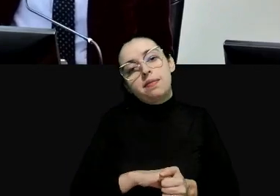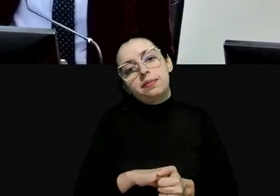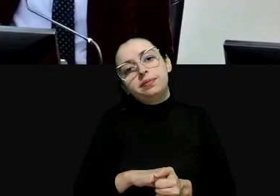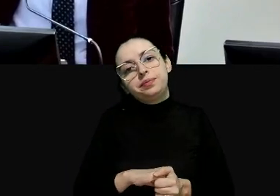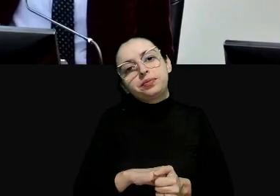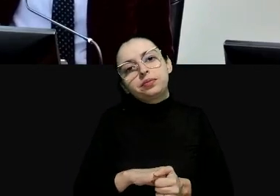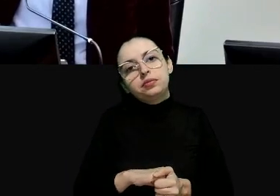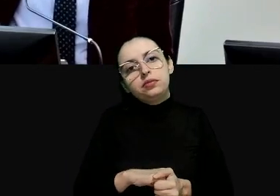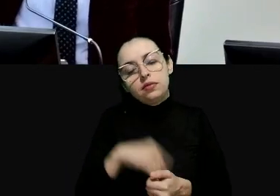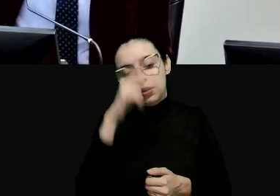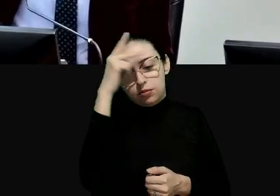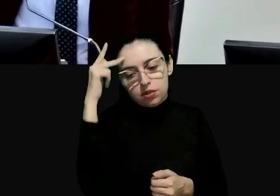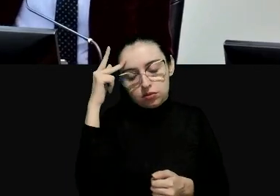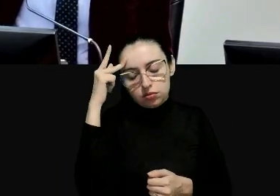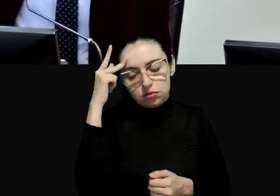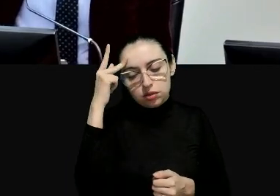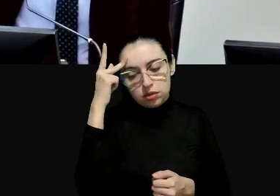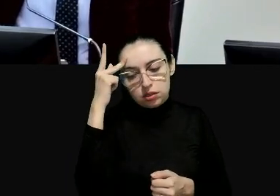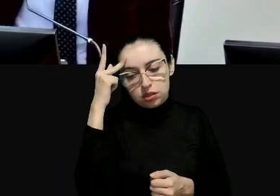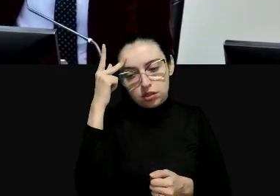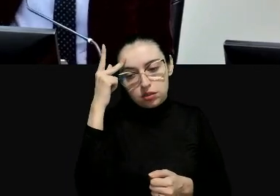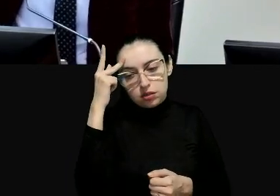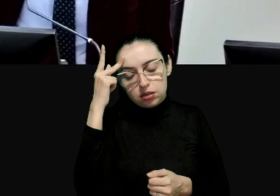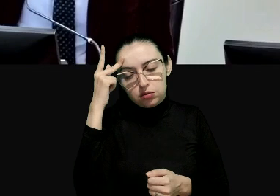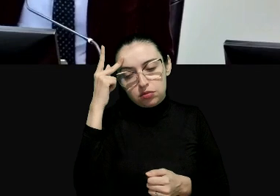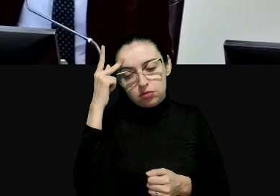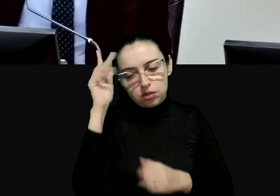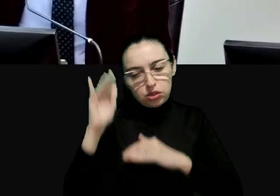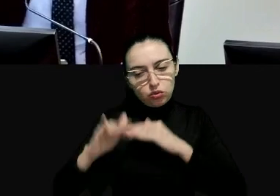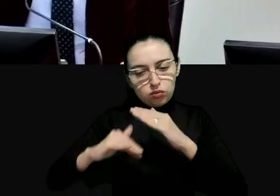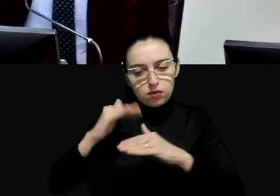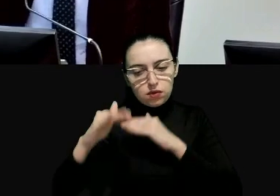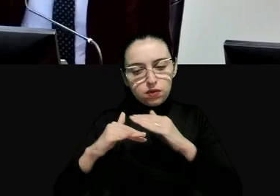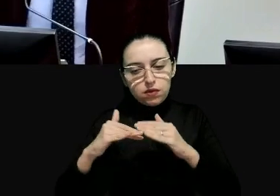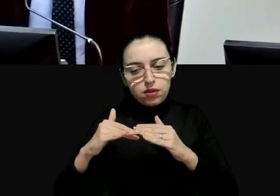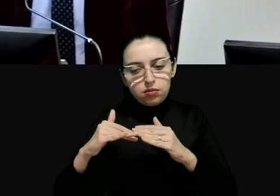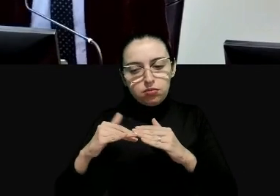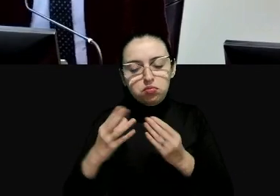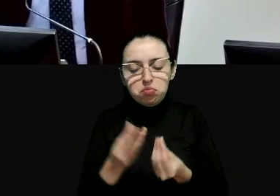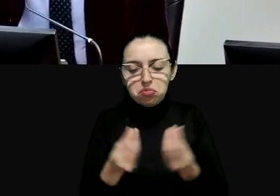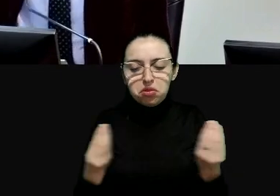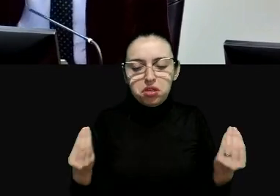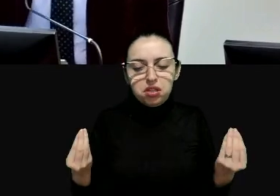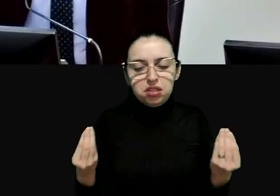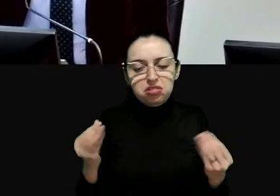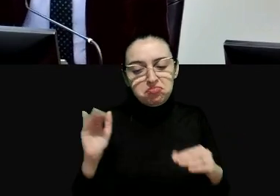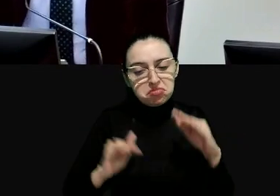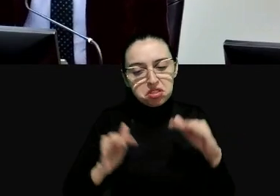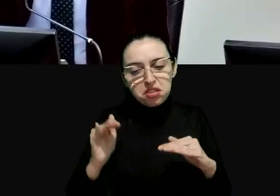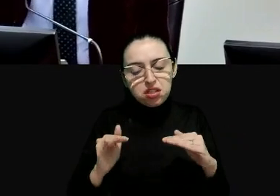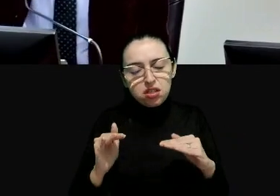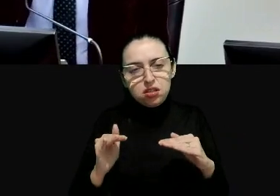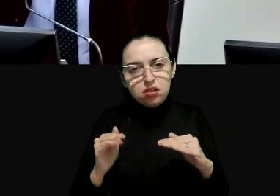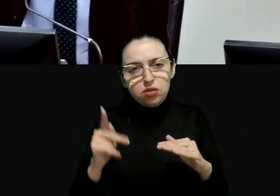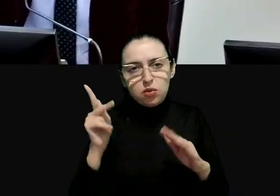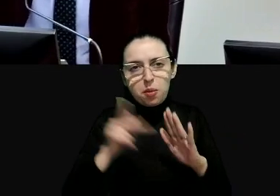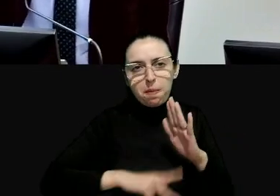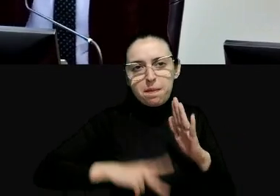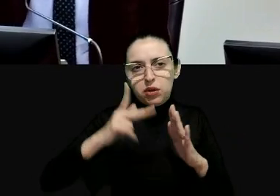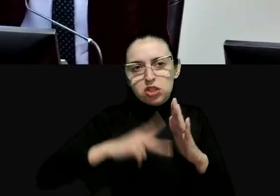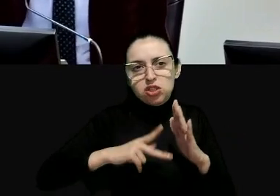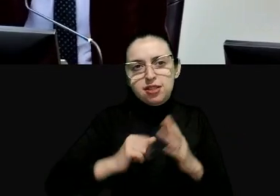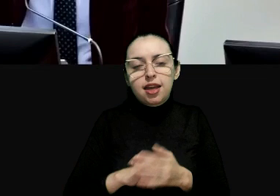López Obrador que cada dia faz seu anúncio muitas vezes nombrou a ele como